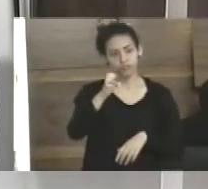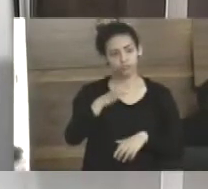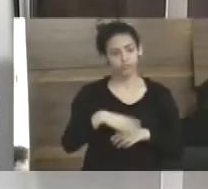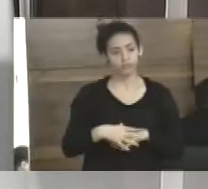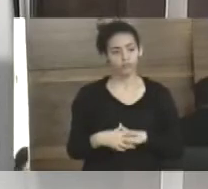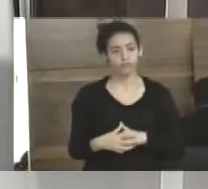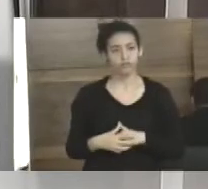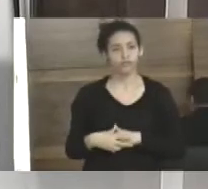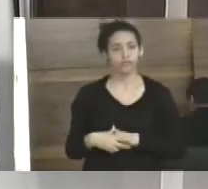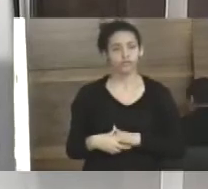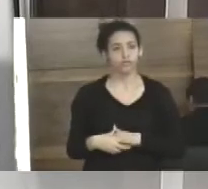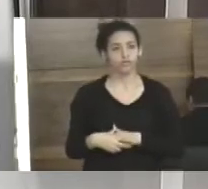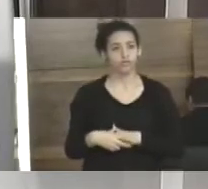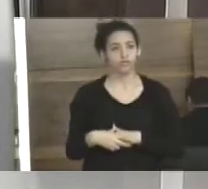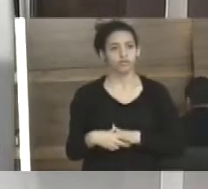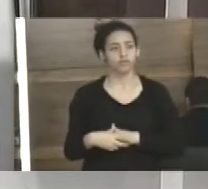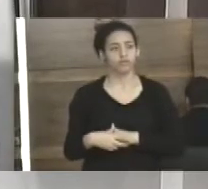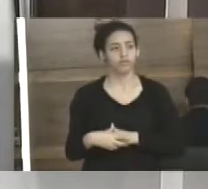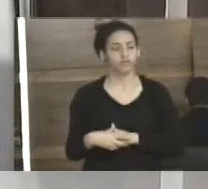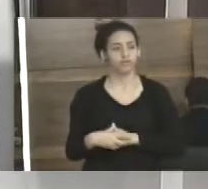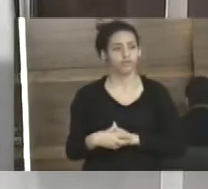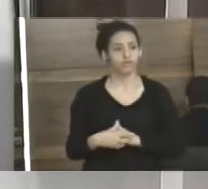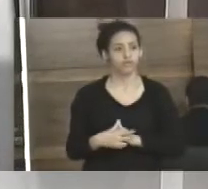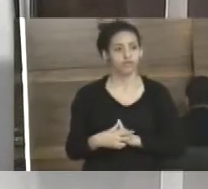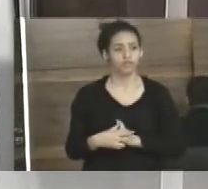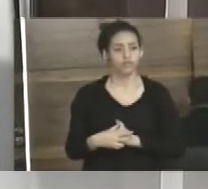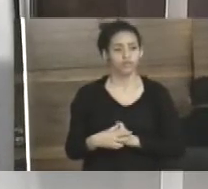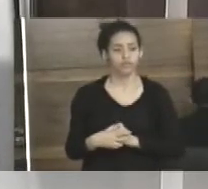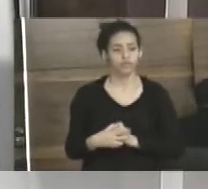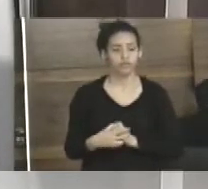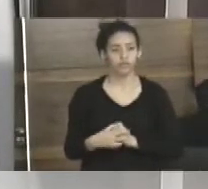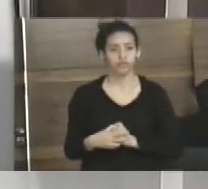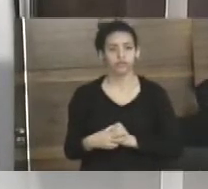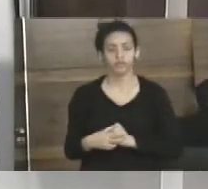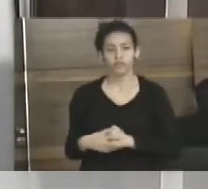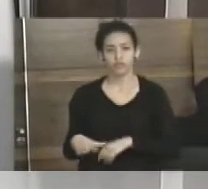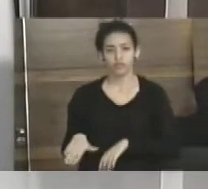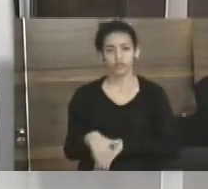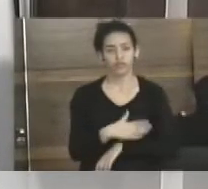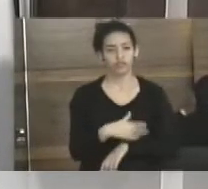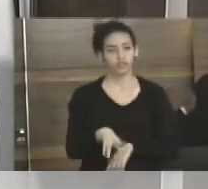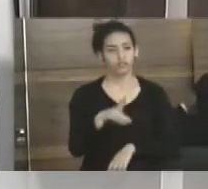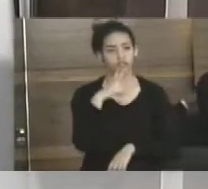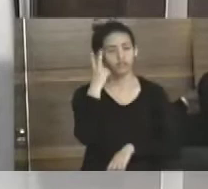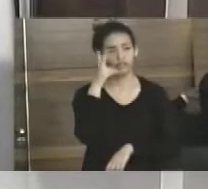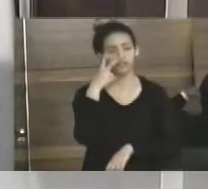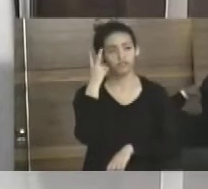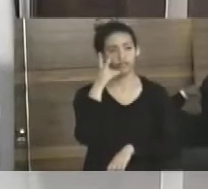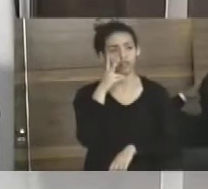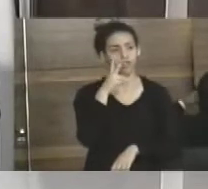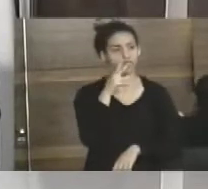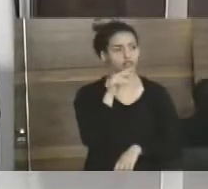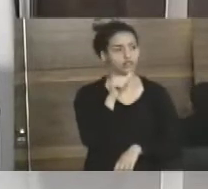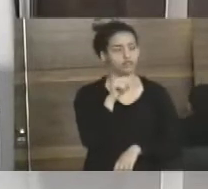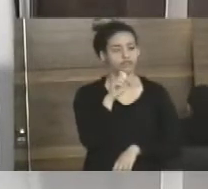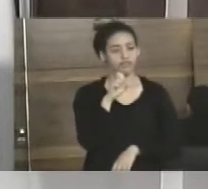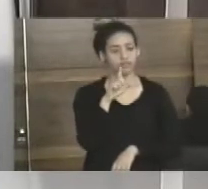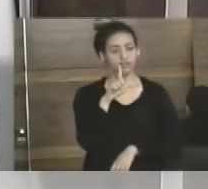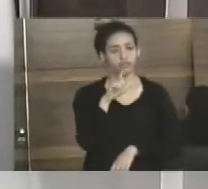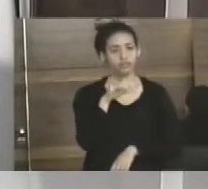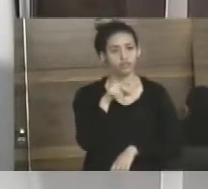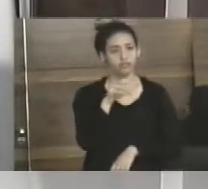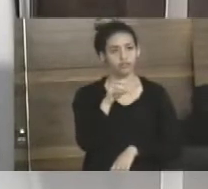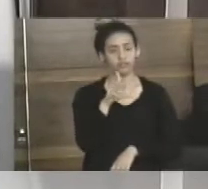na estrada vereador Benedito Avelino, no bairro do Incluso da Inciada.